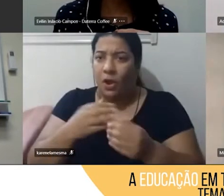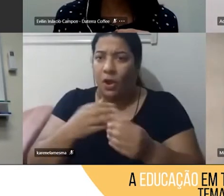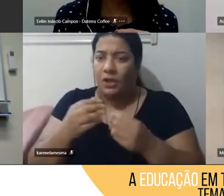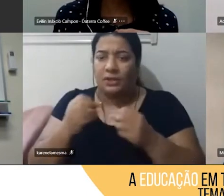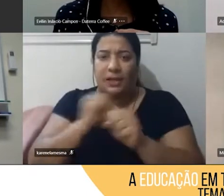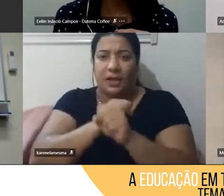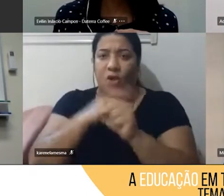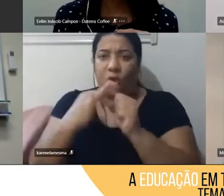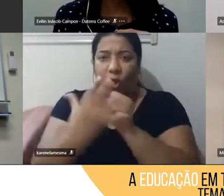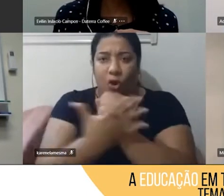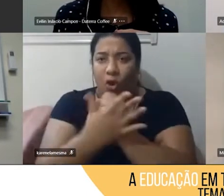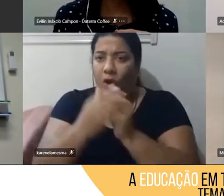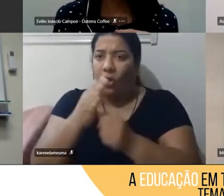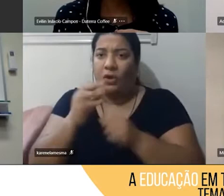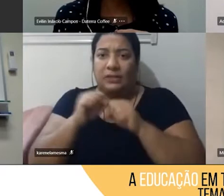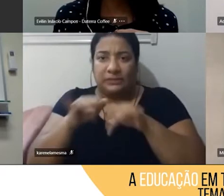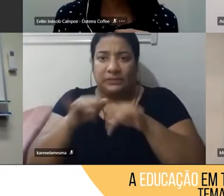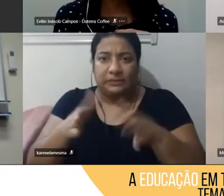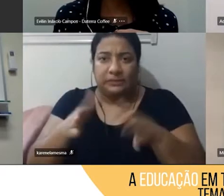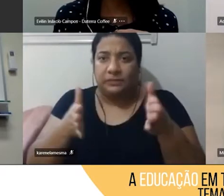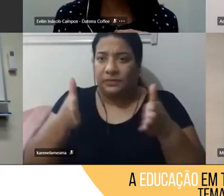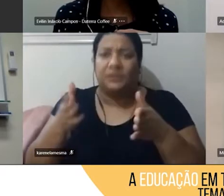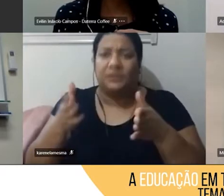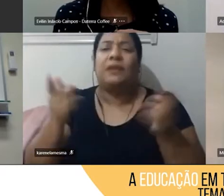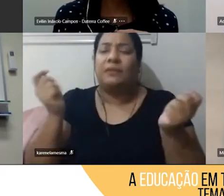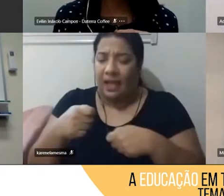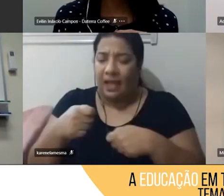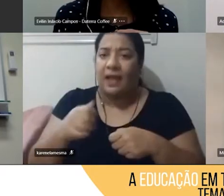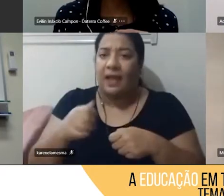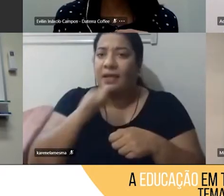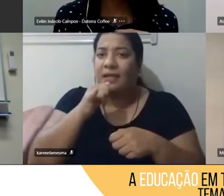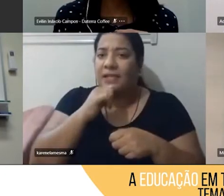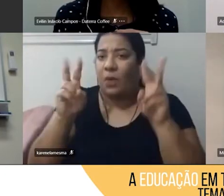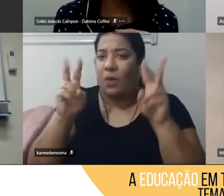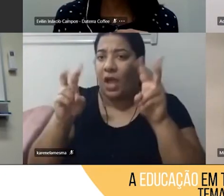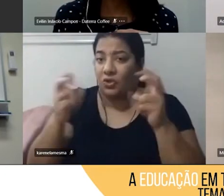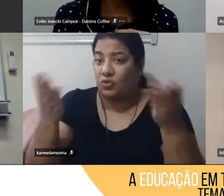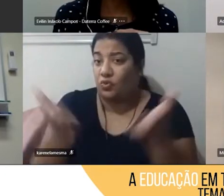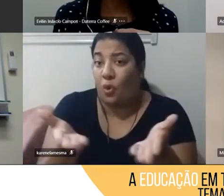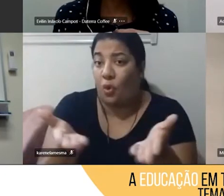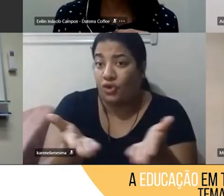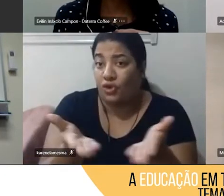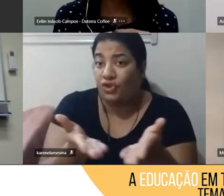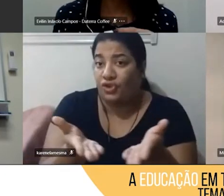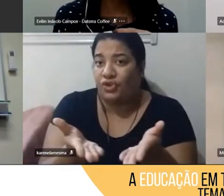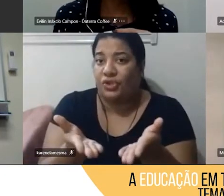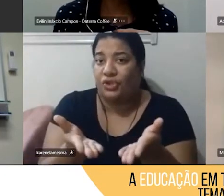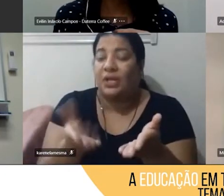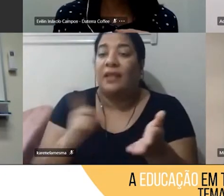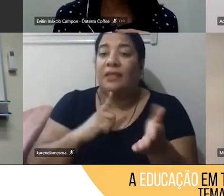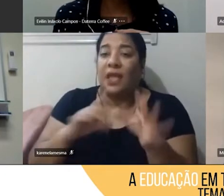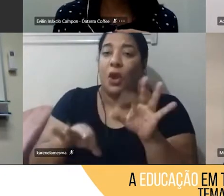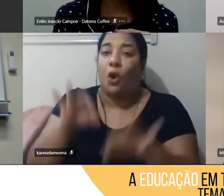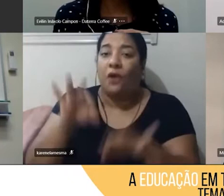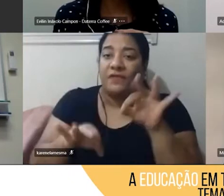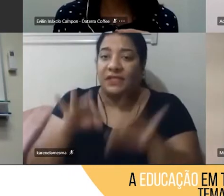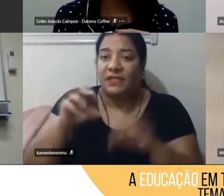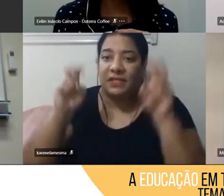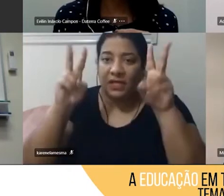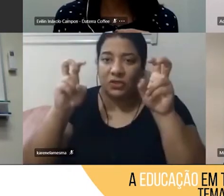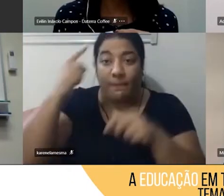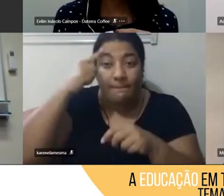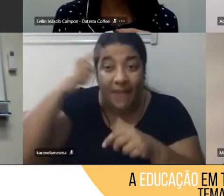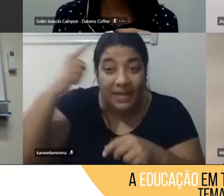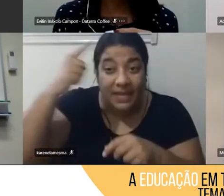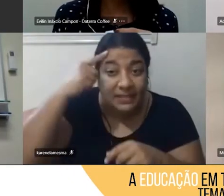a gente traz muito os assuntos da atualidade, hoje, por exemplo, a gente está ocorrendo uma oficina sobre pensamento crítico, e a gente